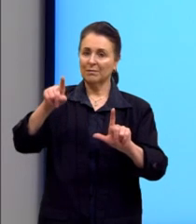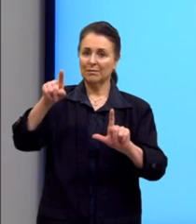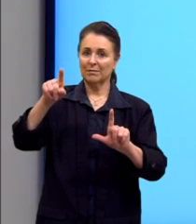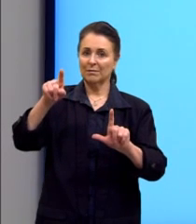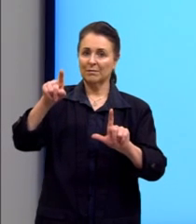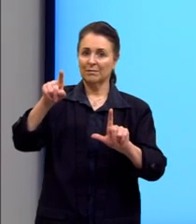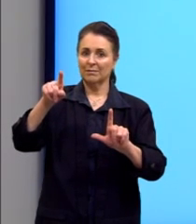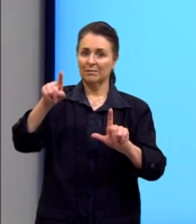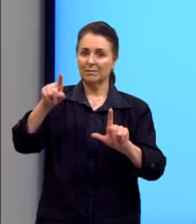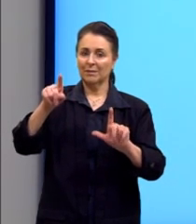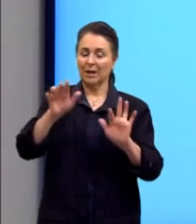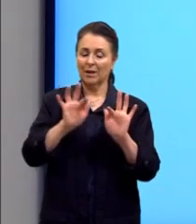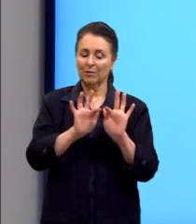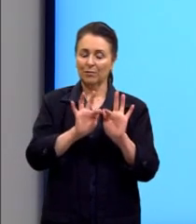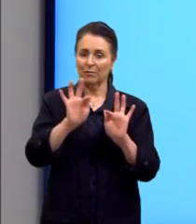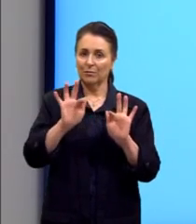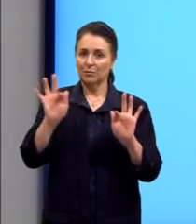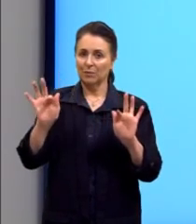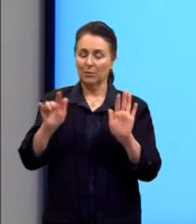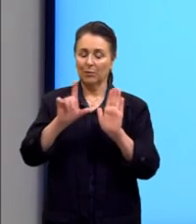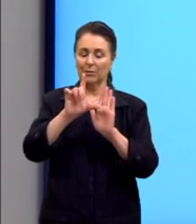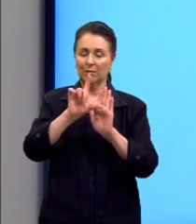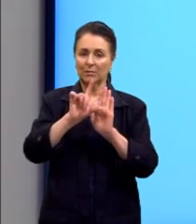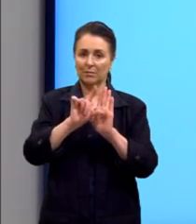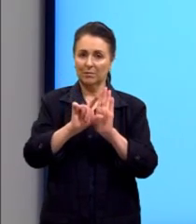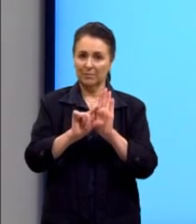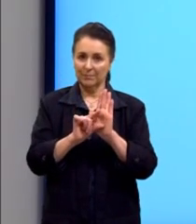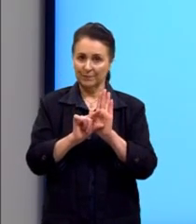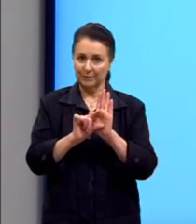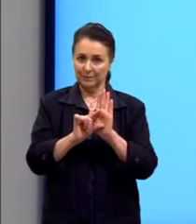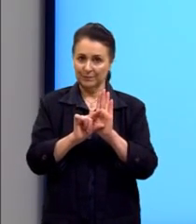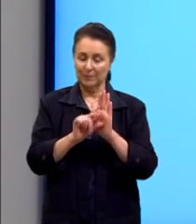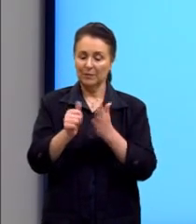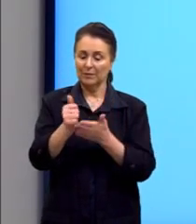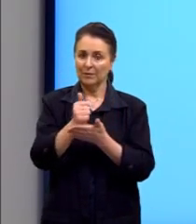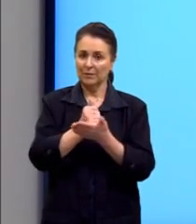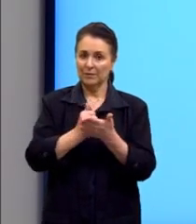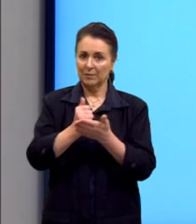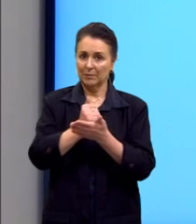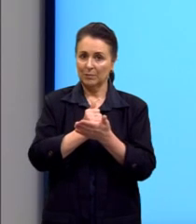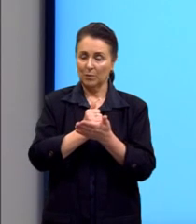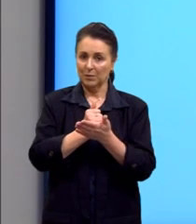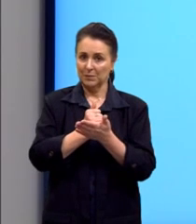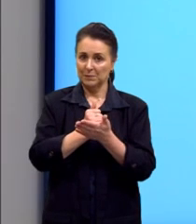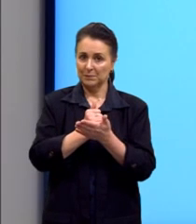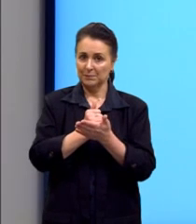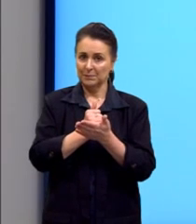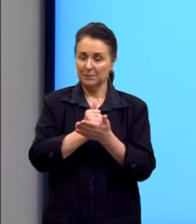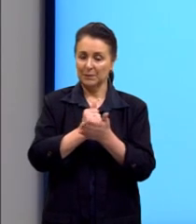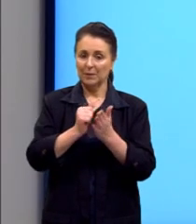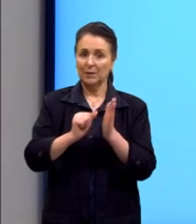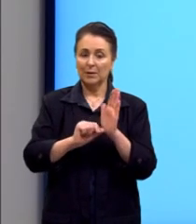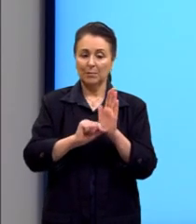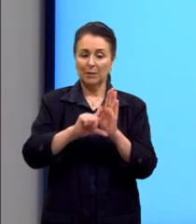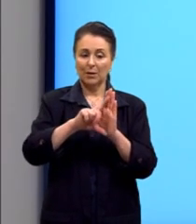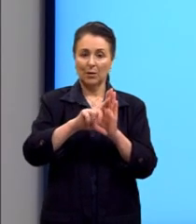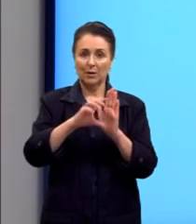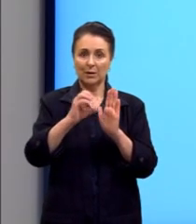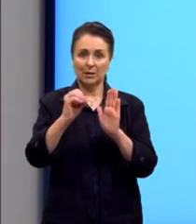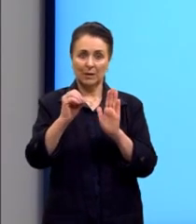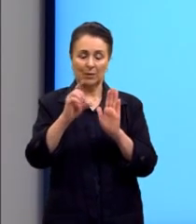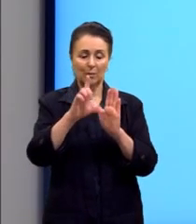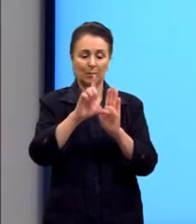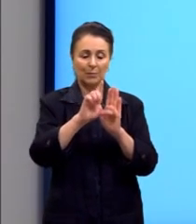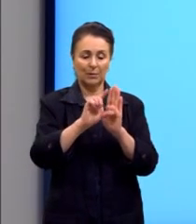Agora, a função, ela vai ser decrescente quando a base for um valor, então, maior do que 0 e